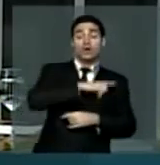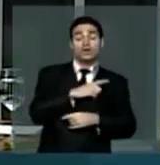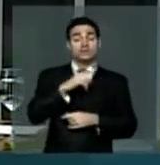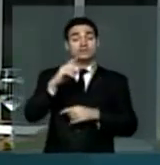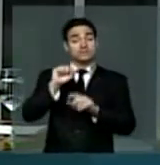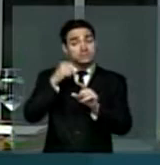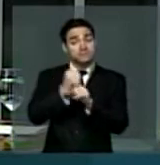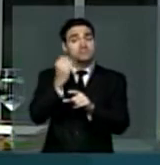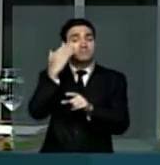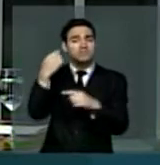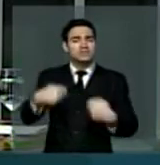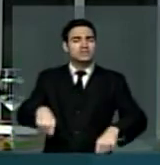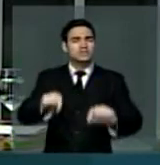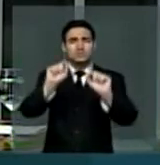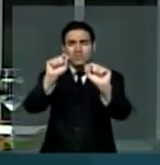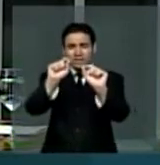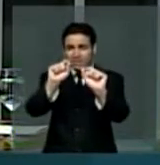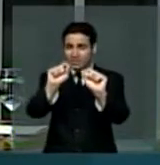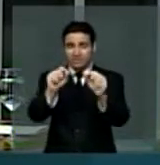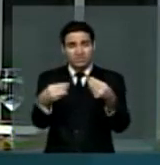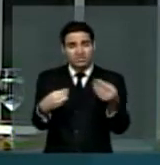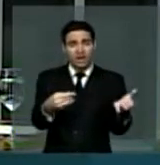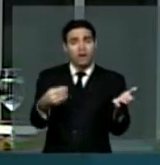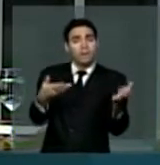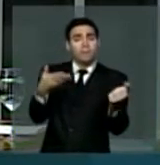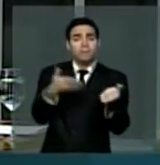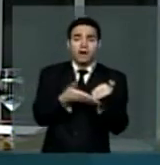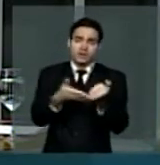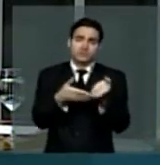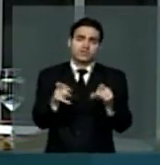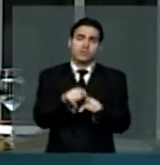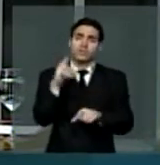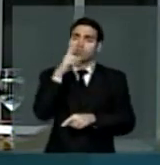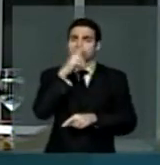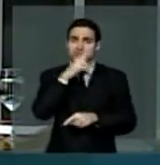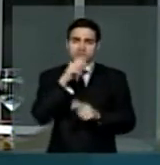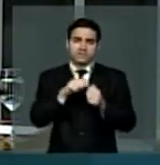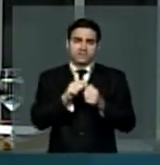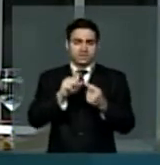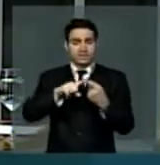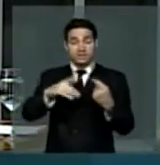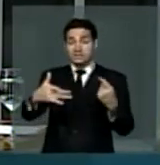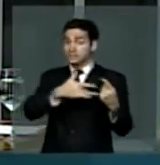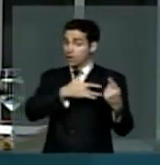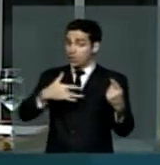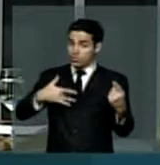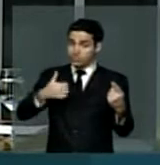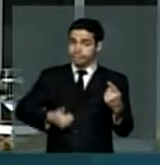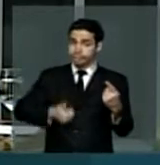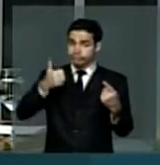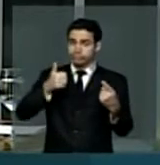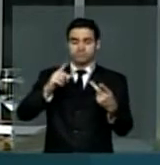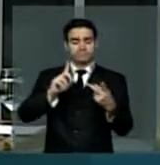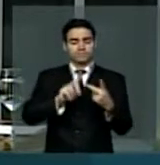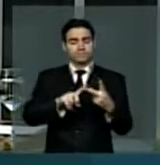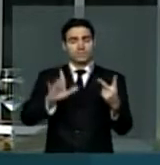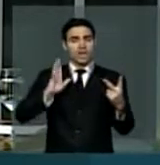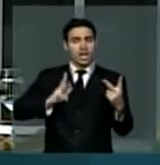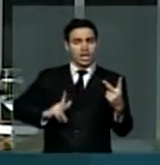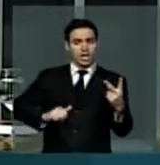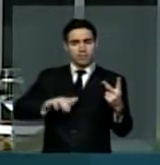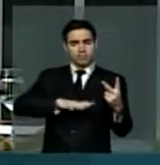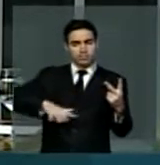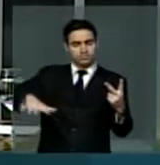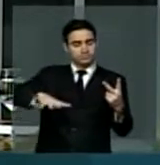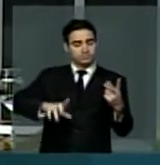é que o básico e o urgente seja feito saúde de qualidade saneamento boas